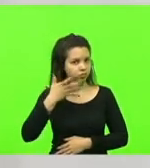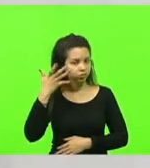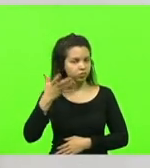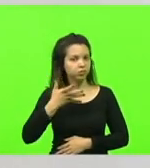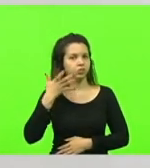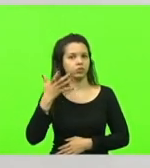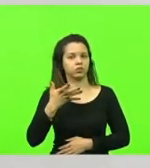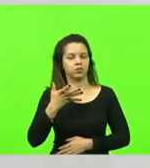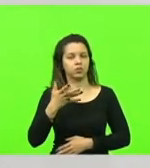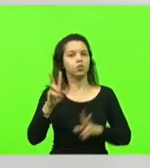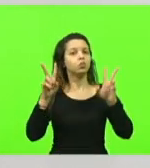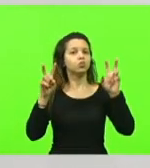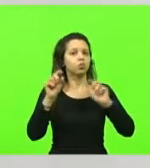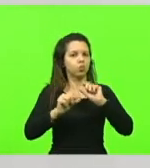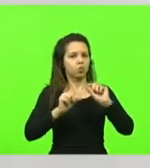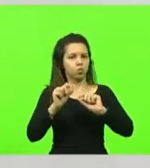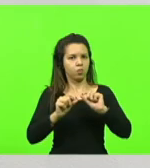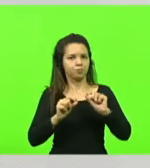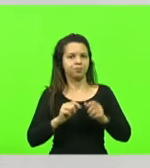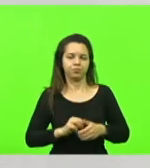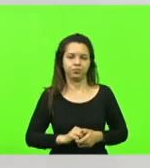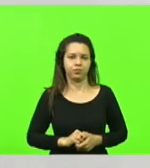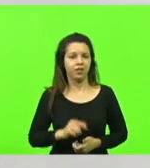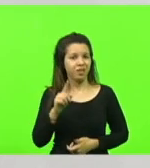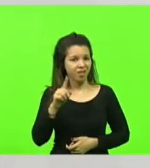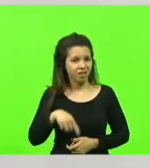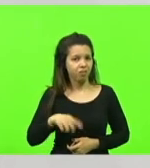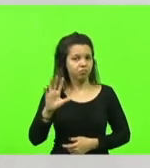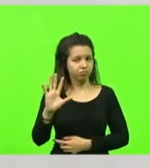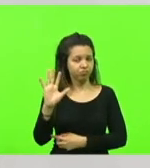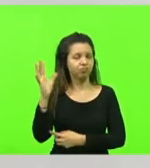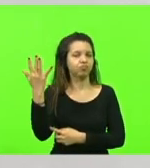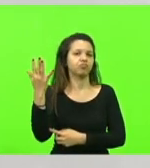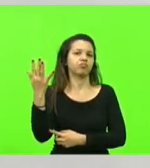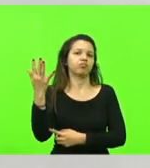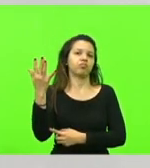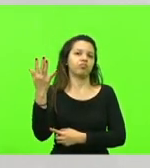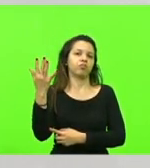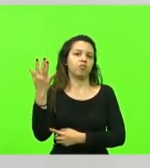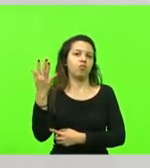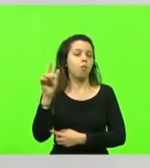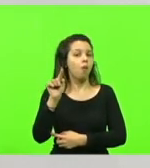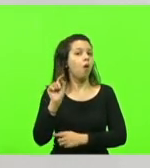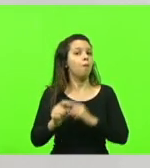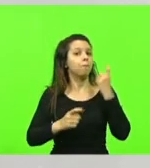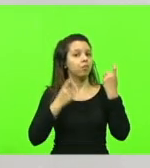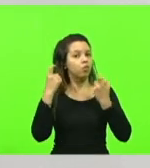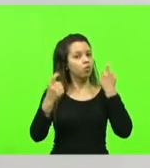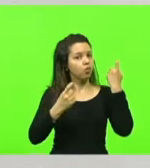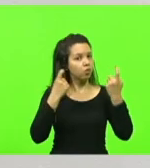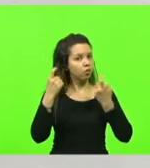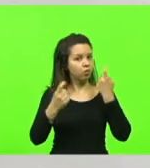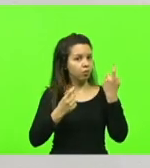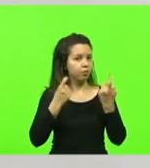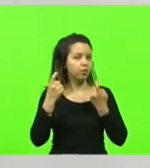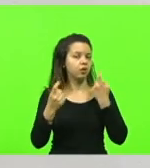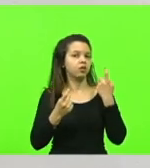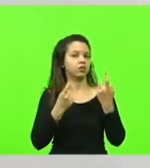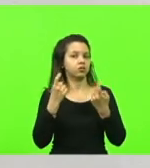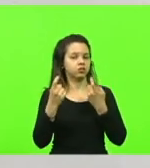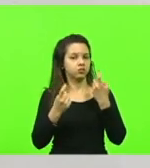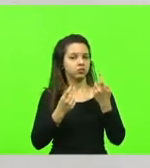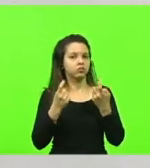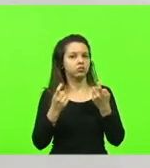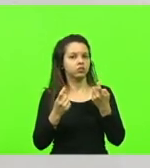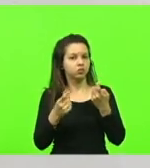referente a uma situação extremamente preocupante, com um volume